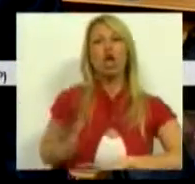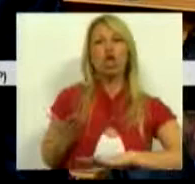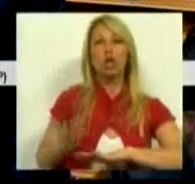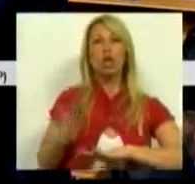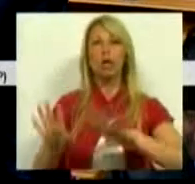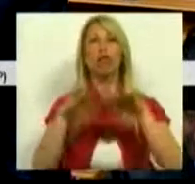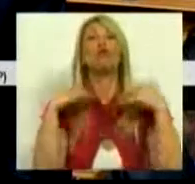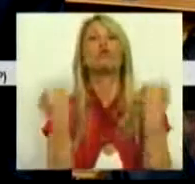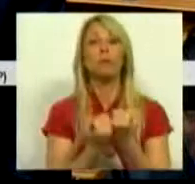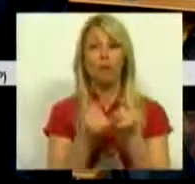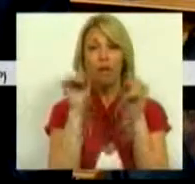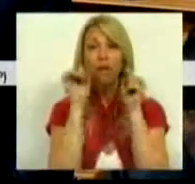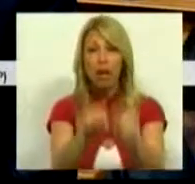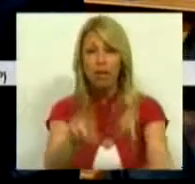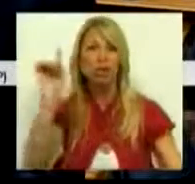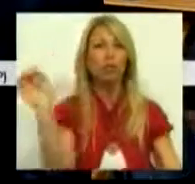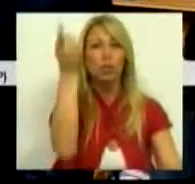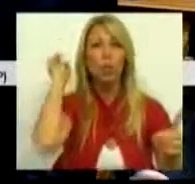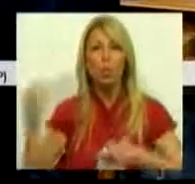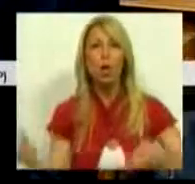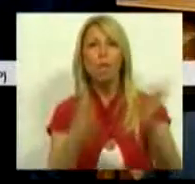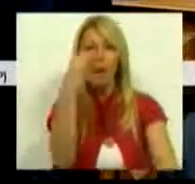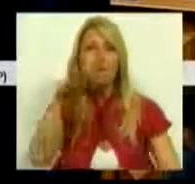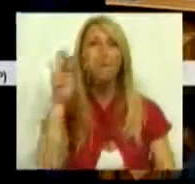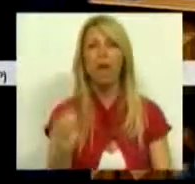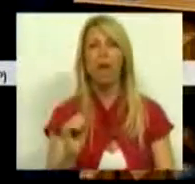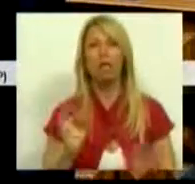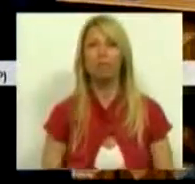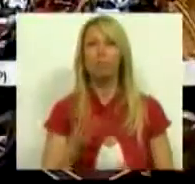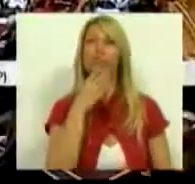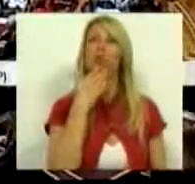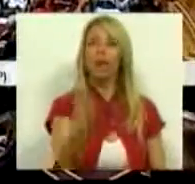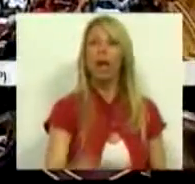não é e não será o caminho do Partido Socialista. Muito obrigado.